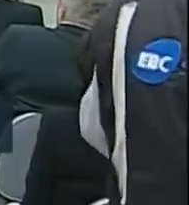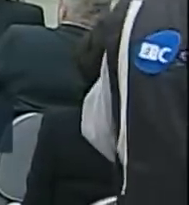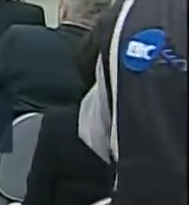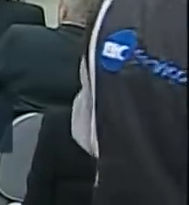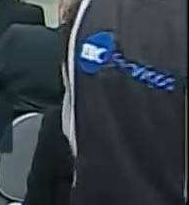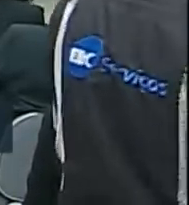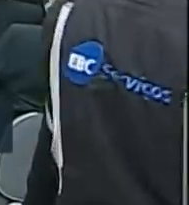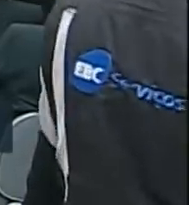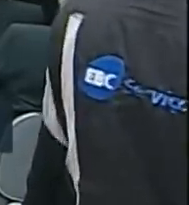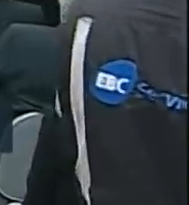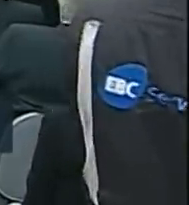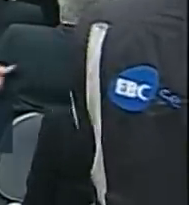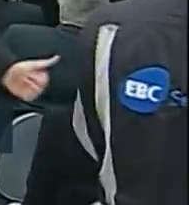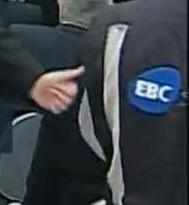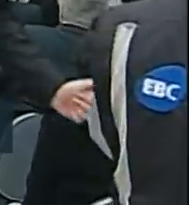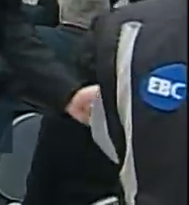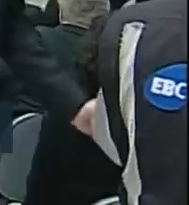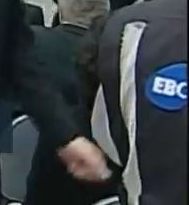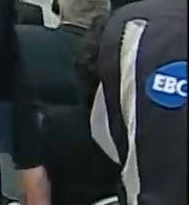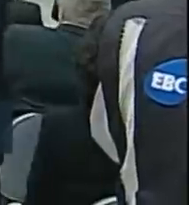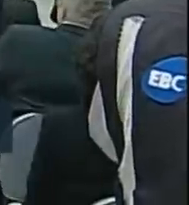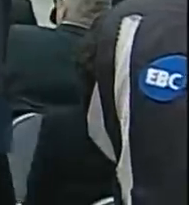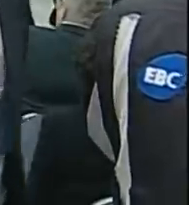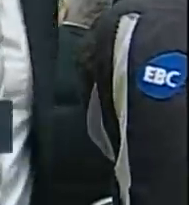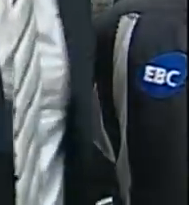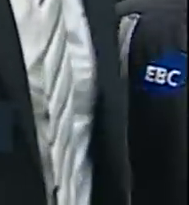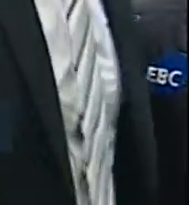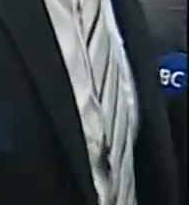dos estados e municípios. de fevereiro.